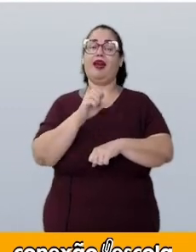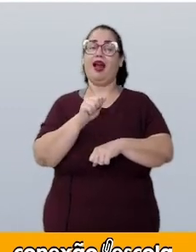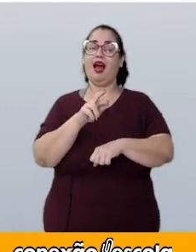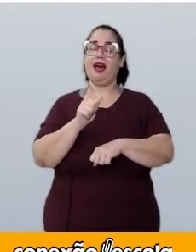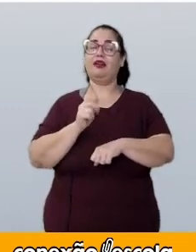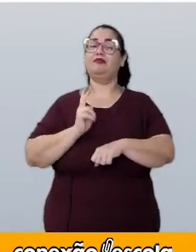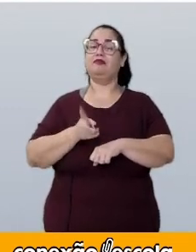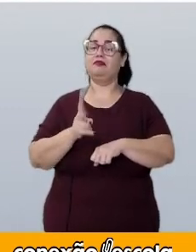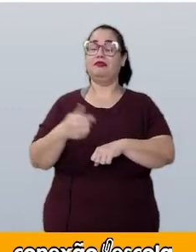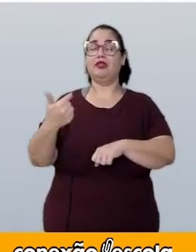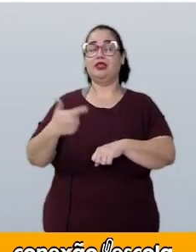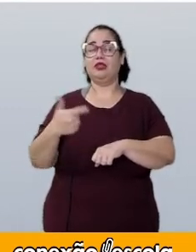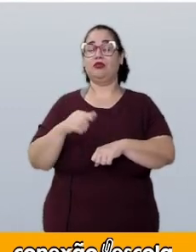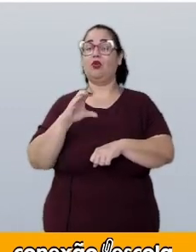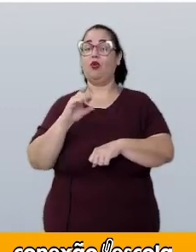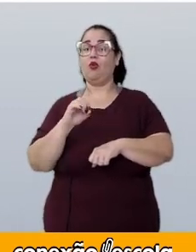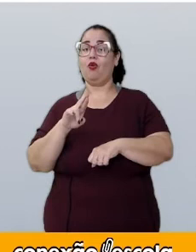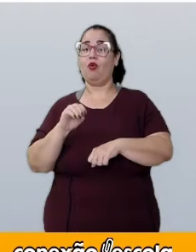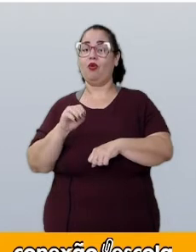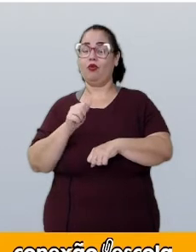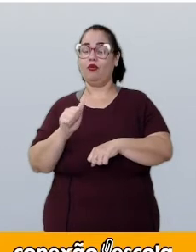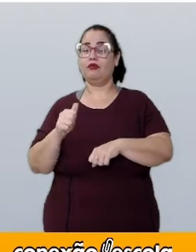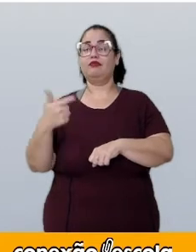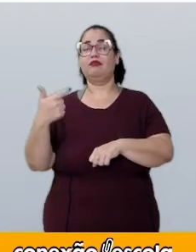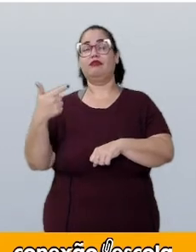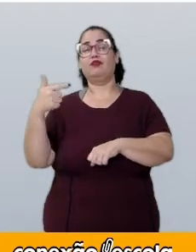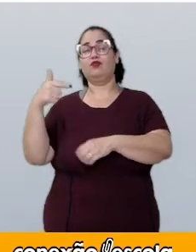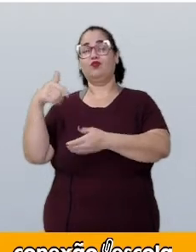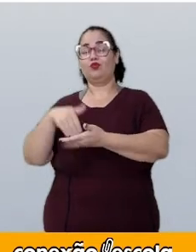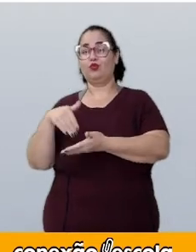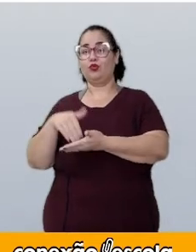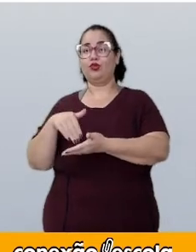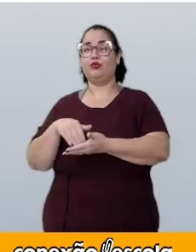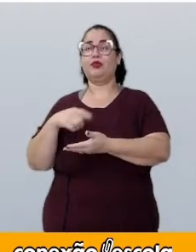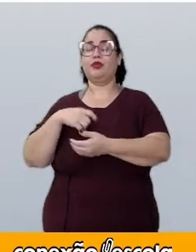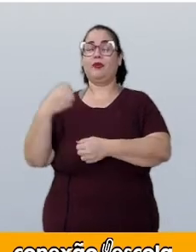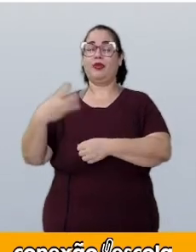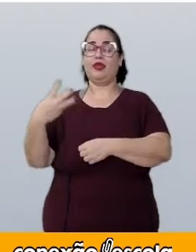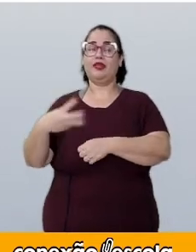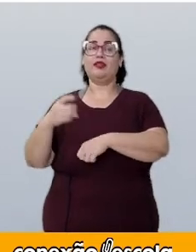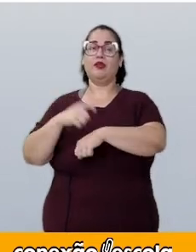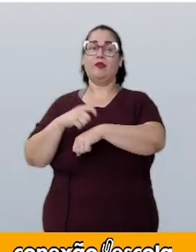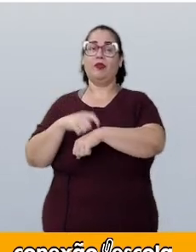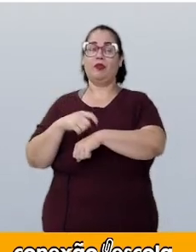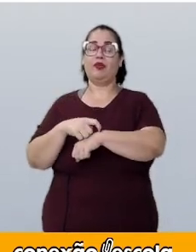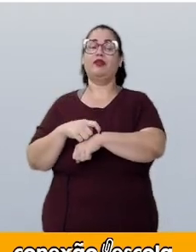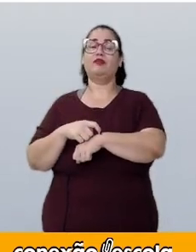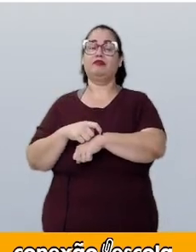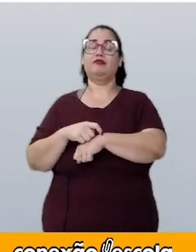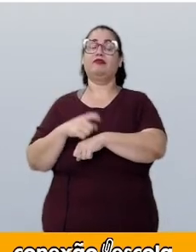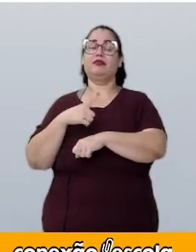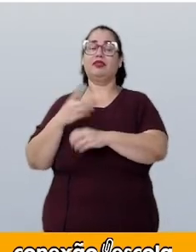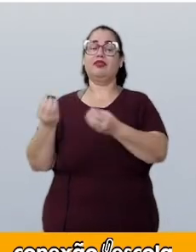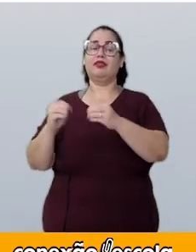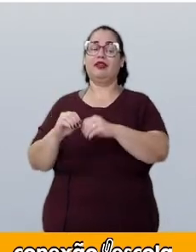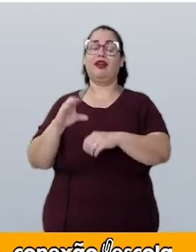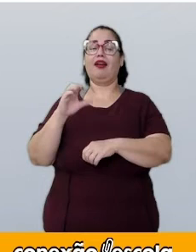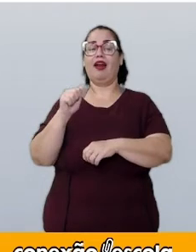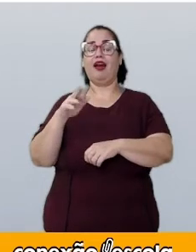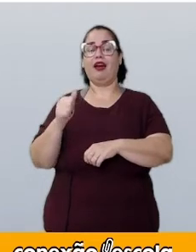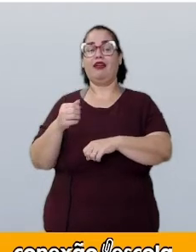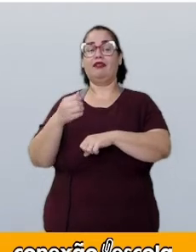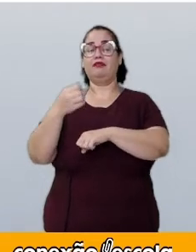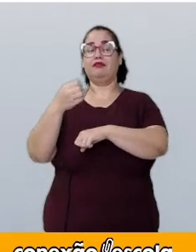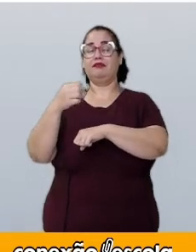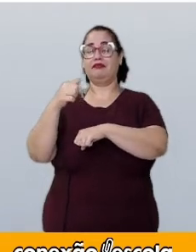cara. Na segunda, coroa. E na última, no terceiro momento, em cima cara e no